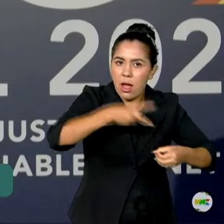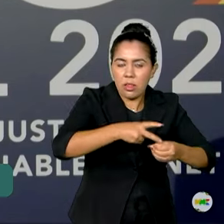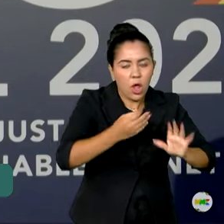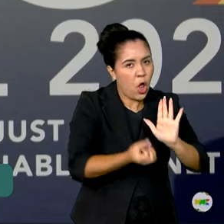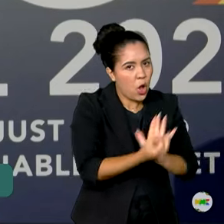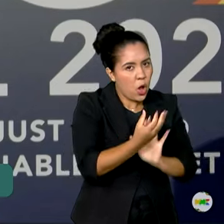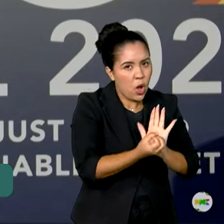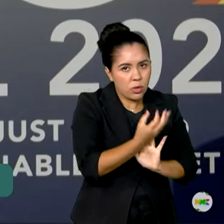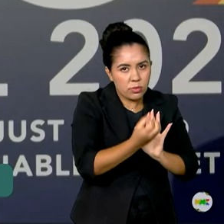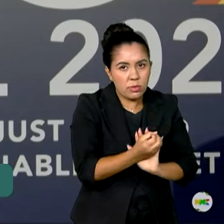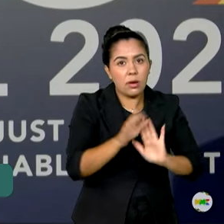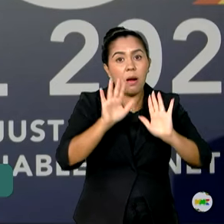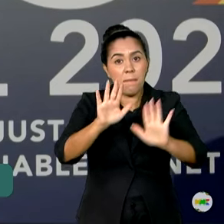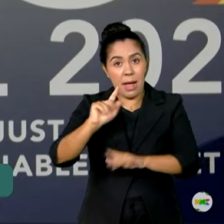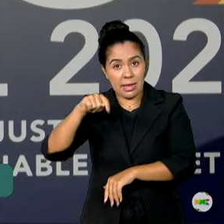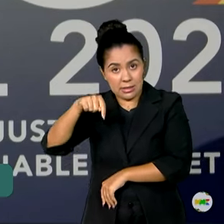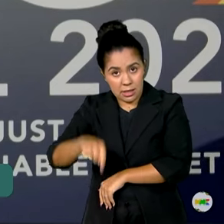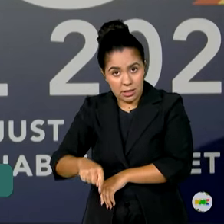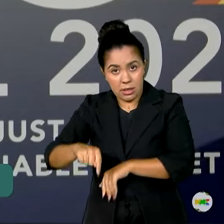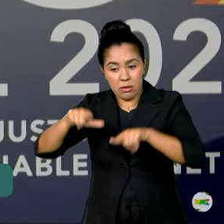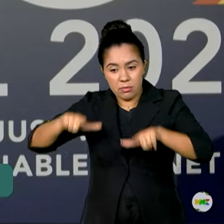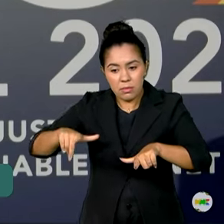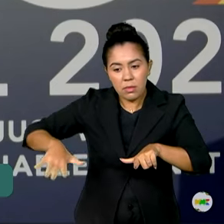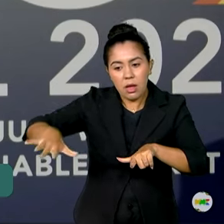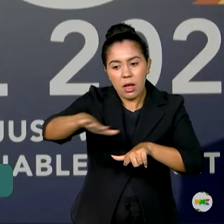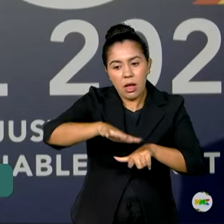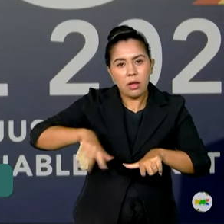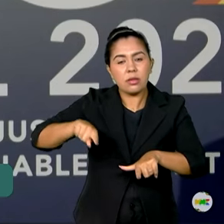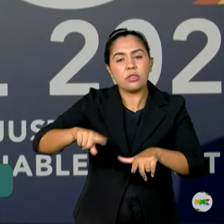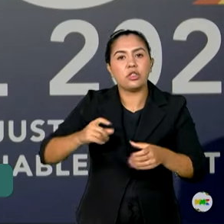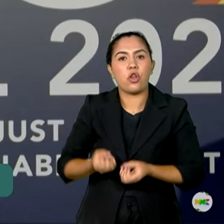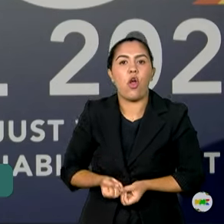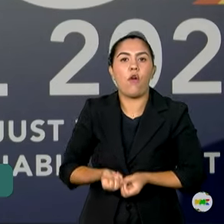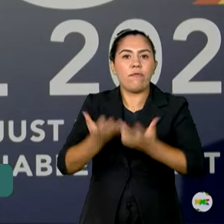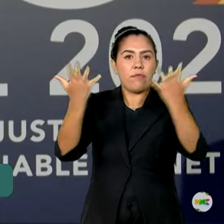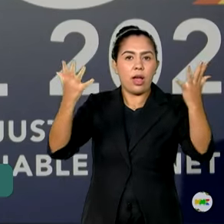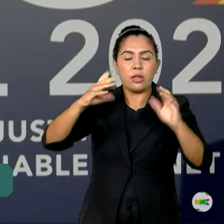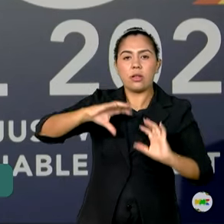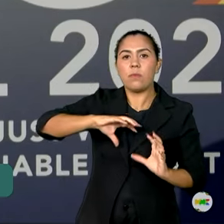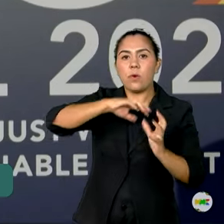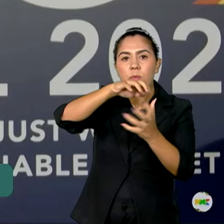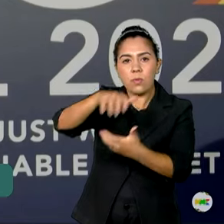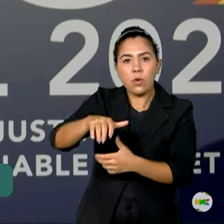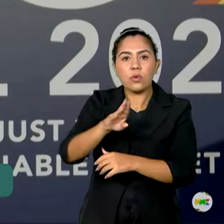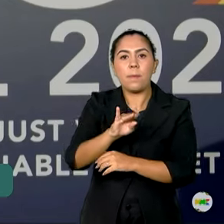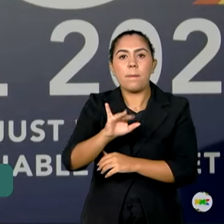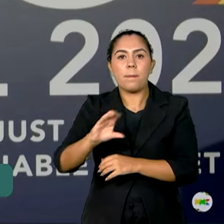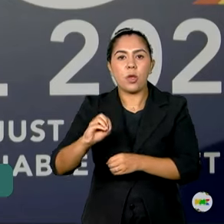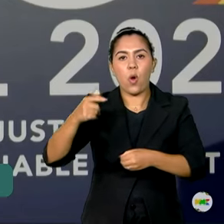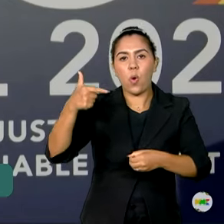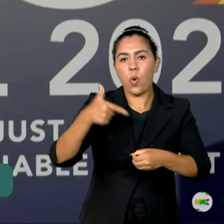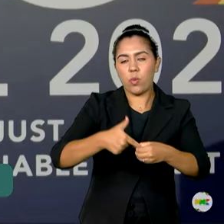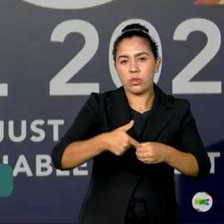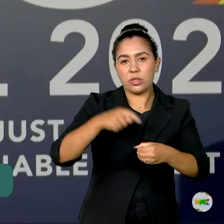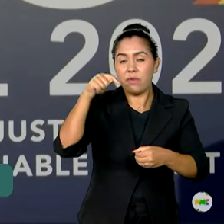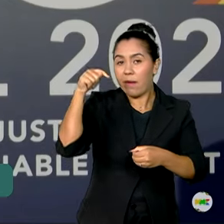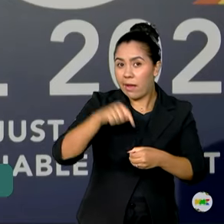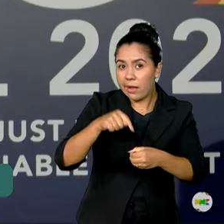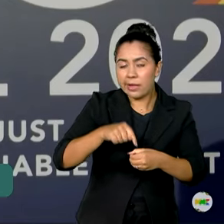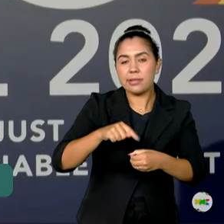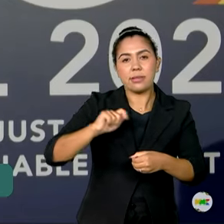nossa matriz, para ofertarmos ao mundo os biocombustíveis que são muito mais